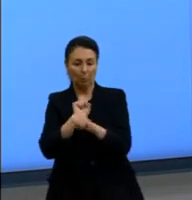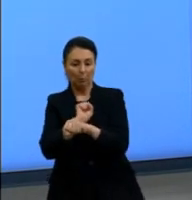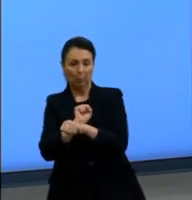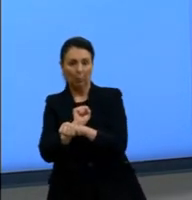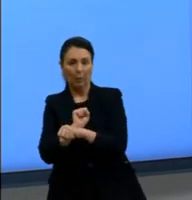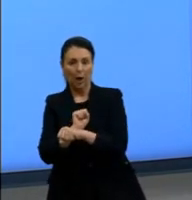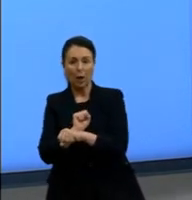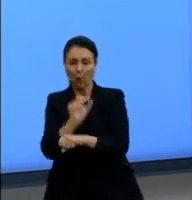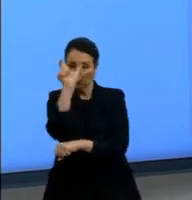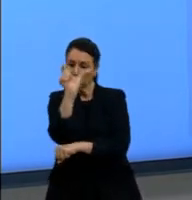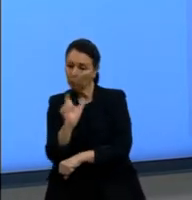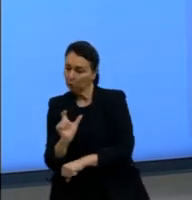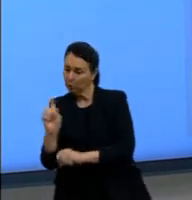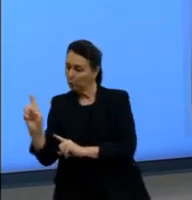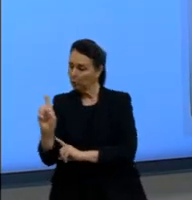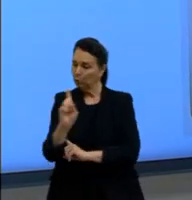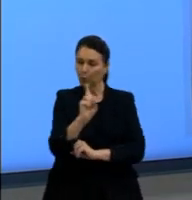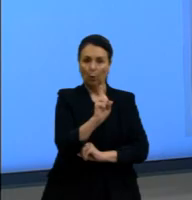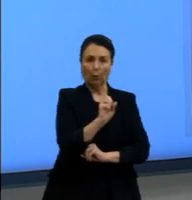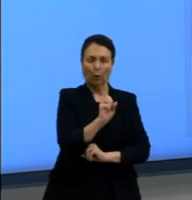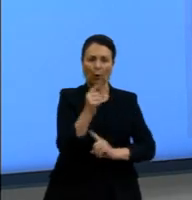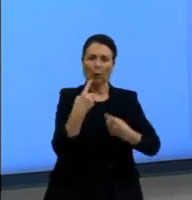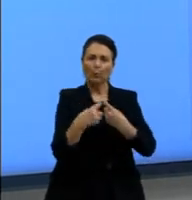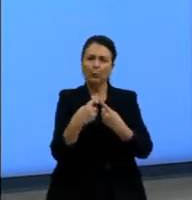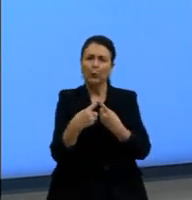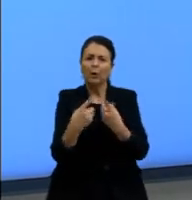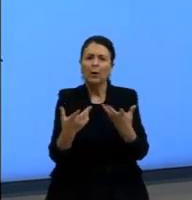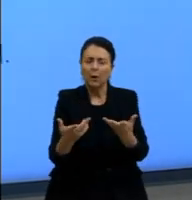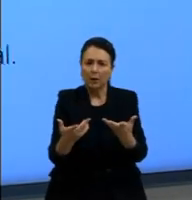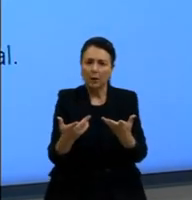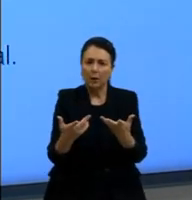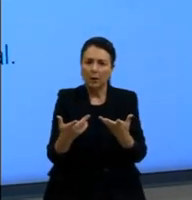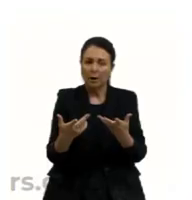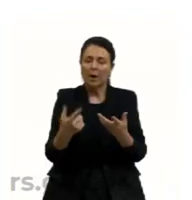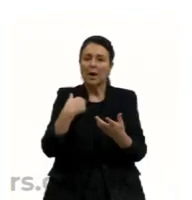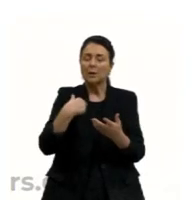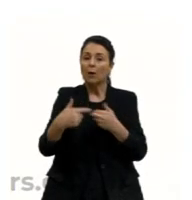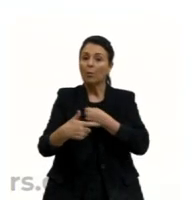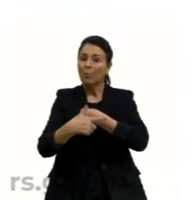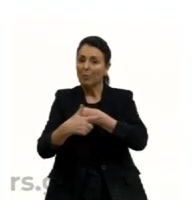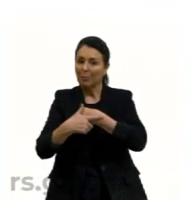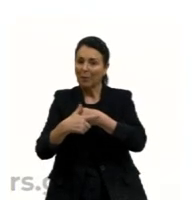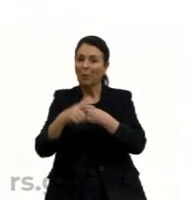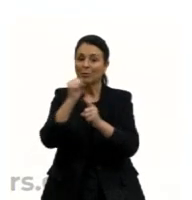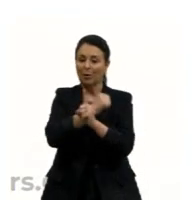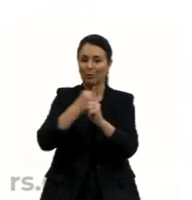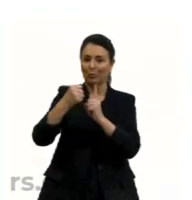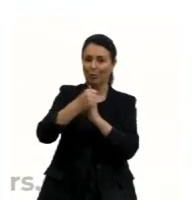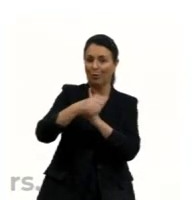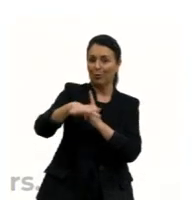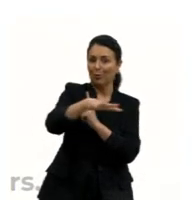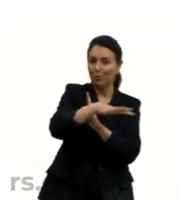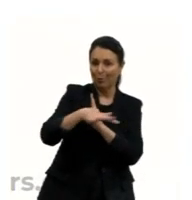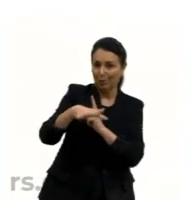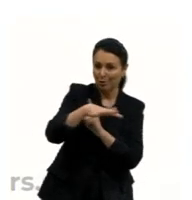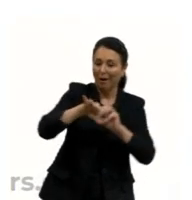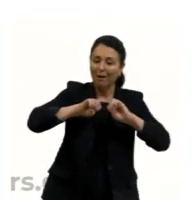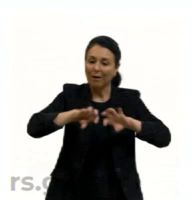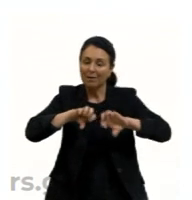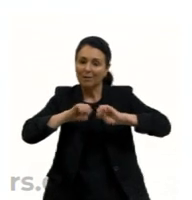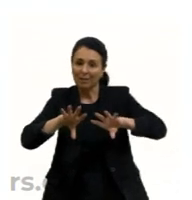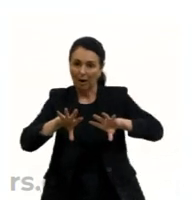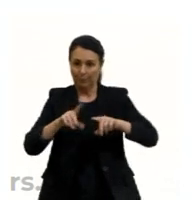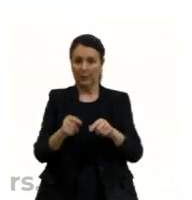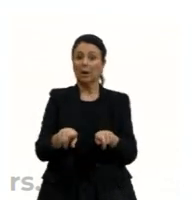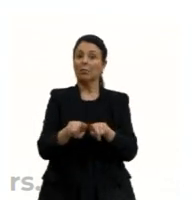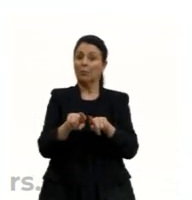perguntar por que tem aquelas listas brancas ou de onde surgiu aquilo. Então, esse é o papel da sociologia nessas questões e, claro, em questões